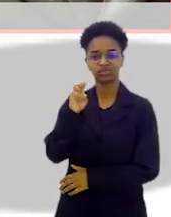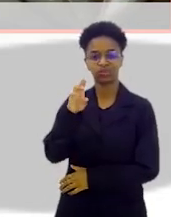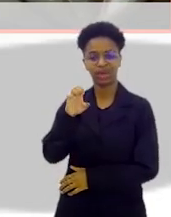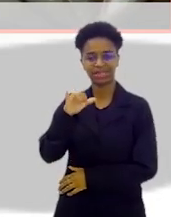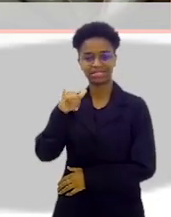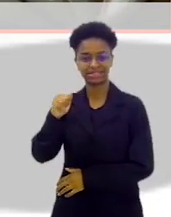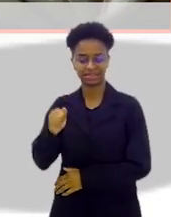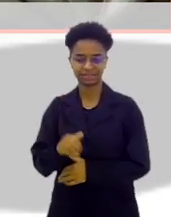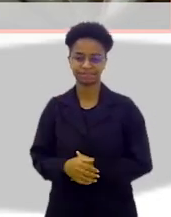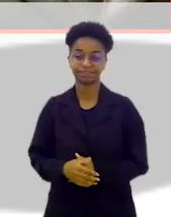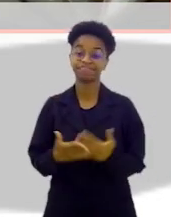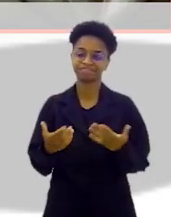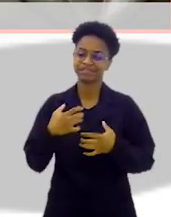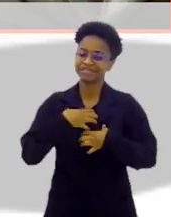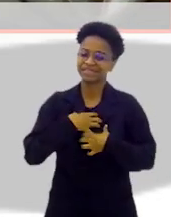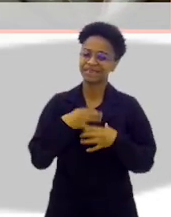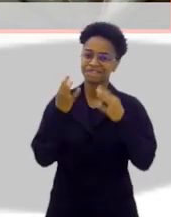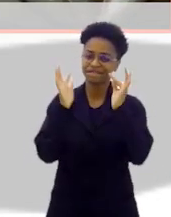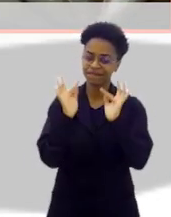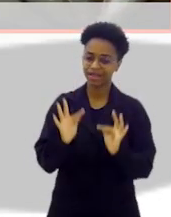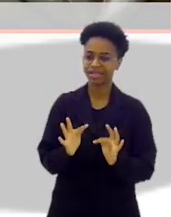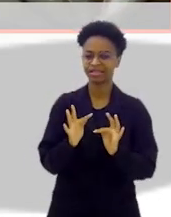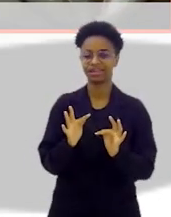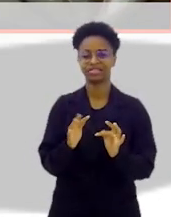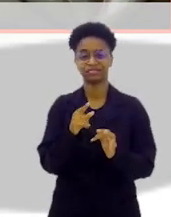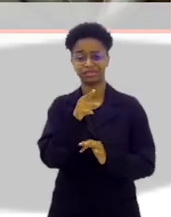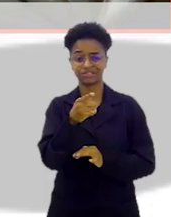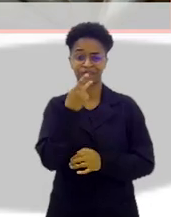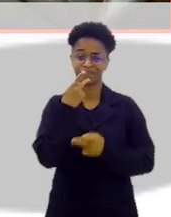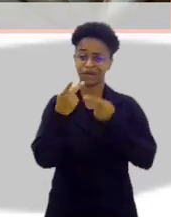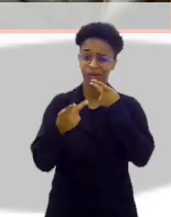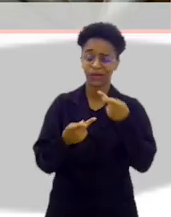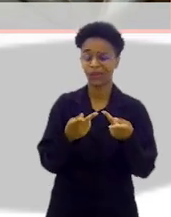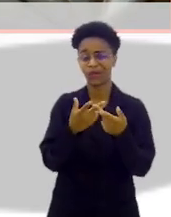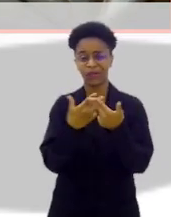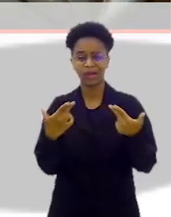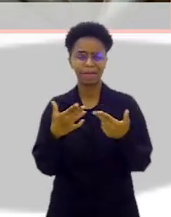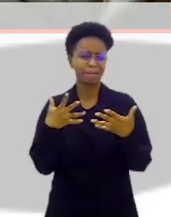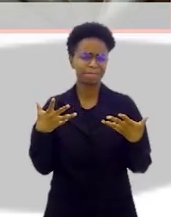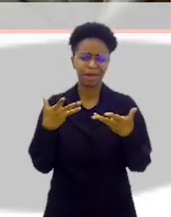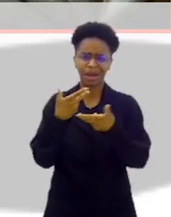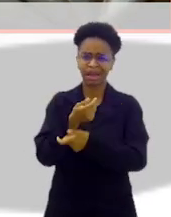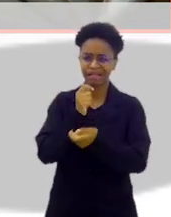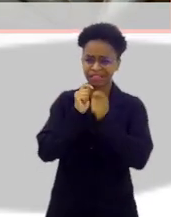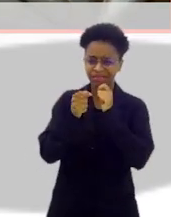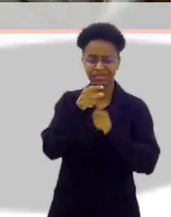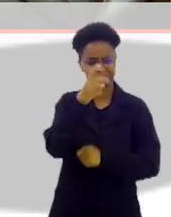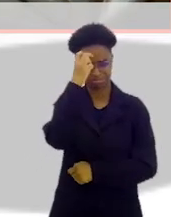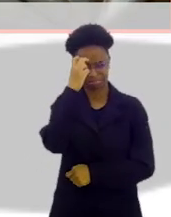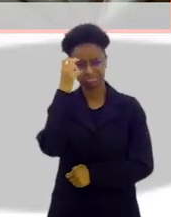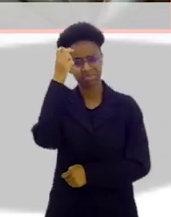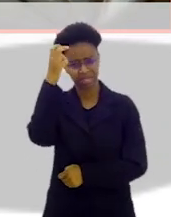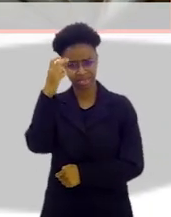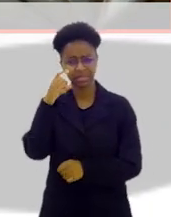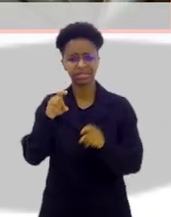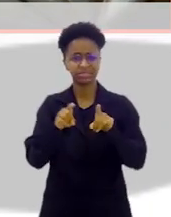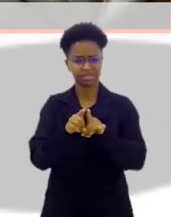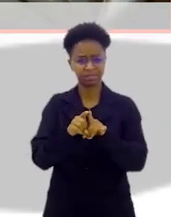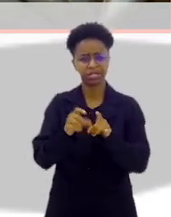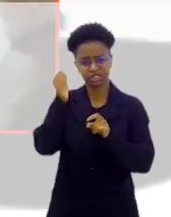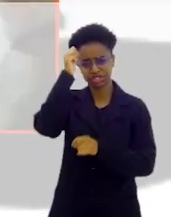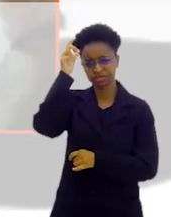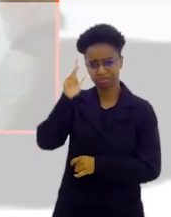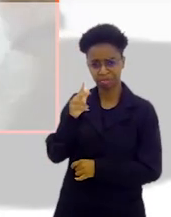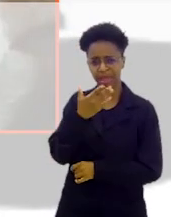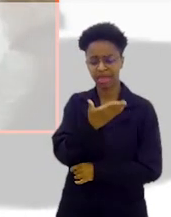Suécia. É, eu fico muito feliz com tudo isso que você disse, com a entrevista brilhante, uma pessoa inteligentíssima e